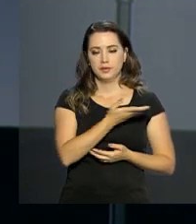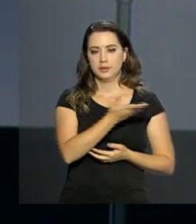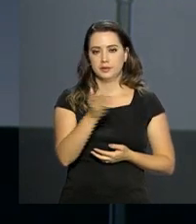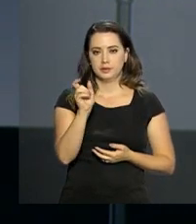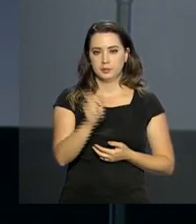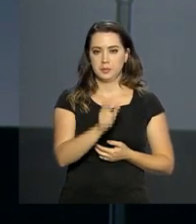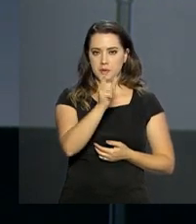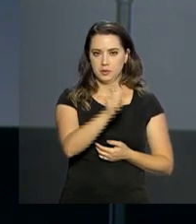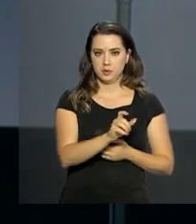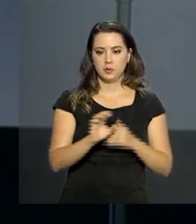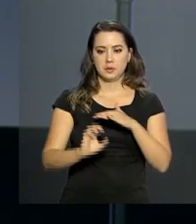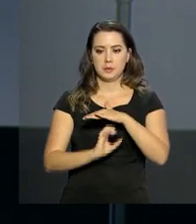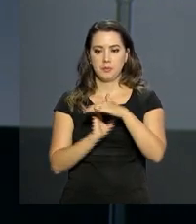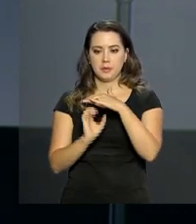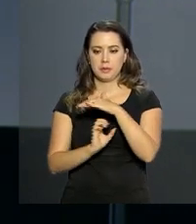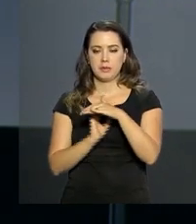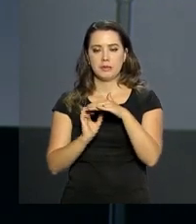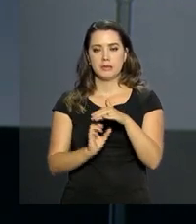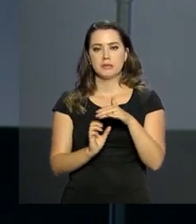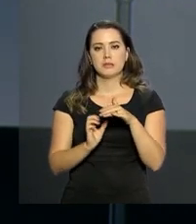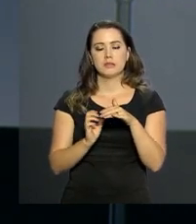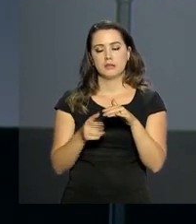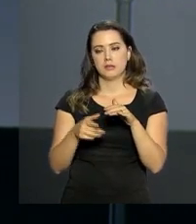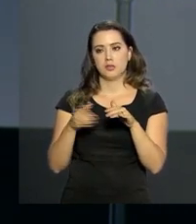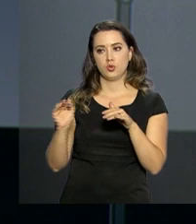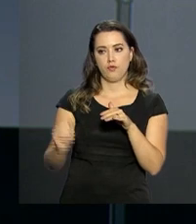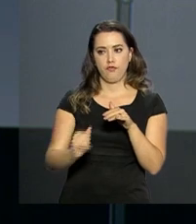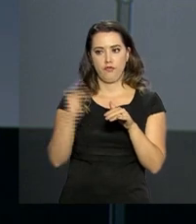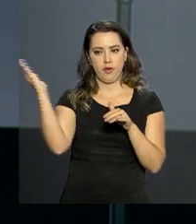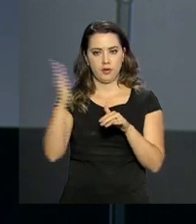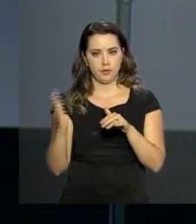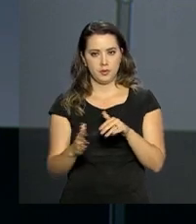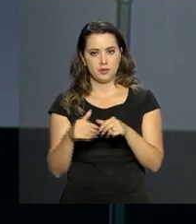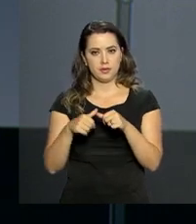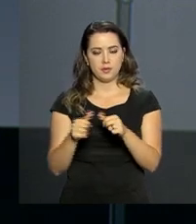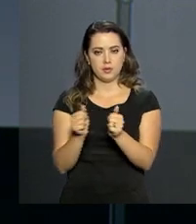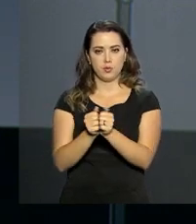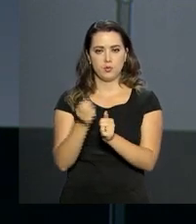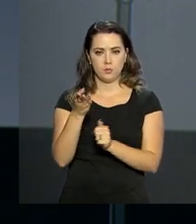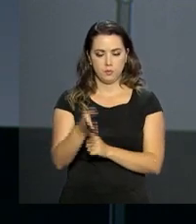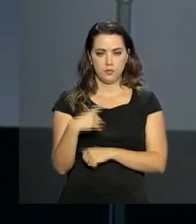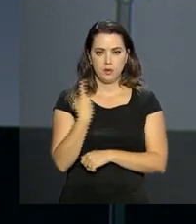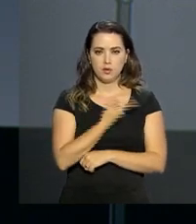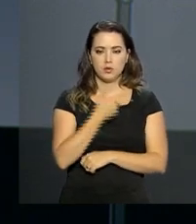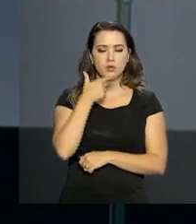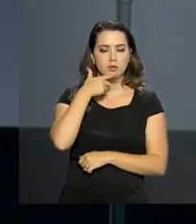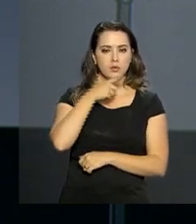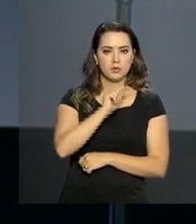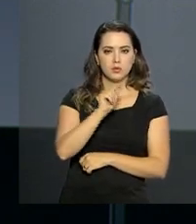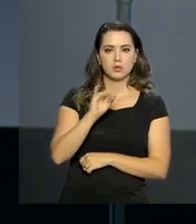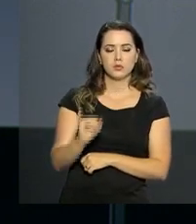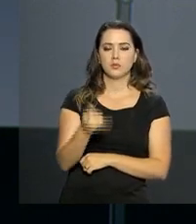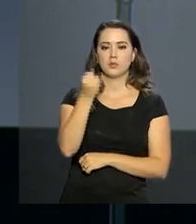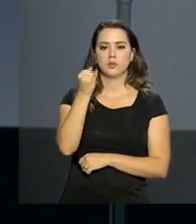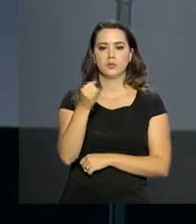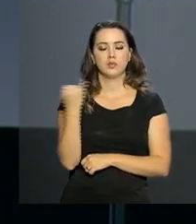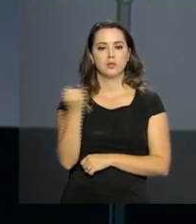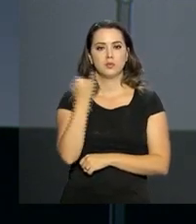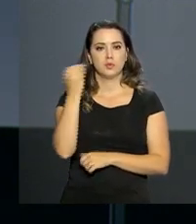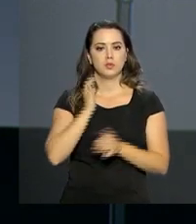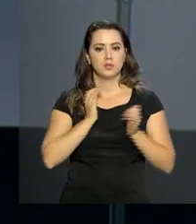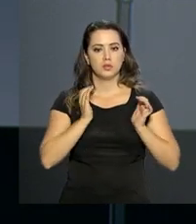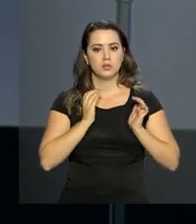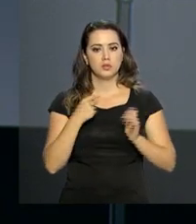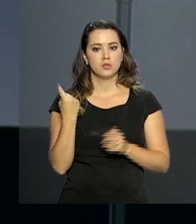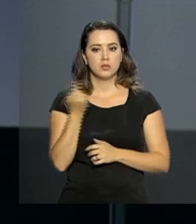investidores estrangeiros que eventualmente estejam aqui, que nós estamos conseguindo aproveitar tamanha riqueza. Porque